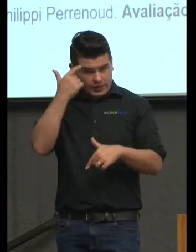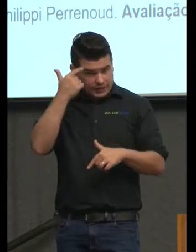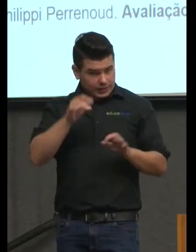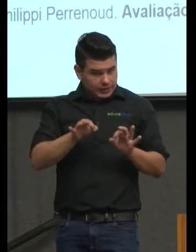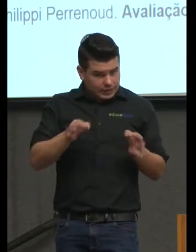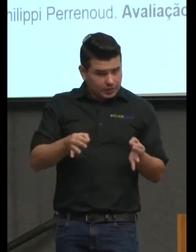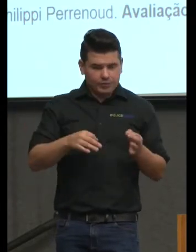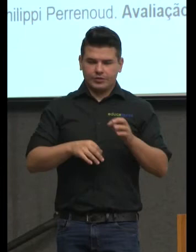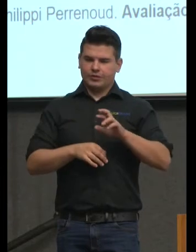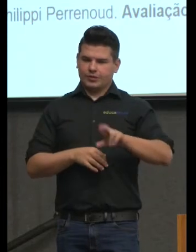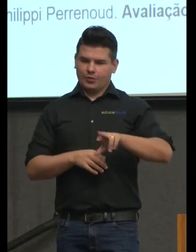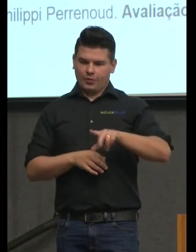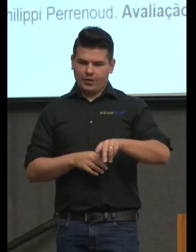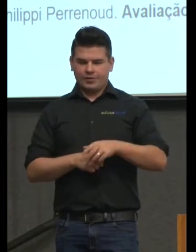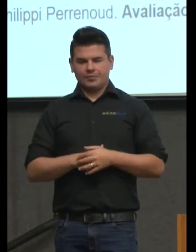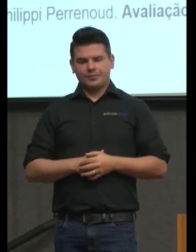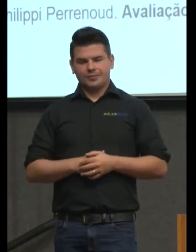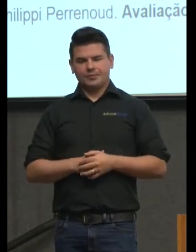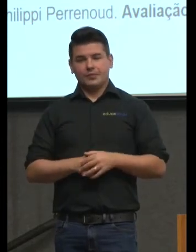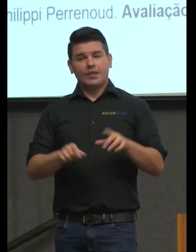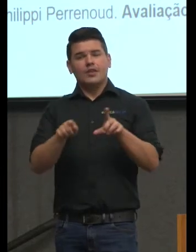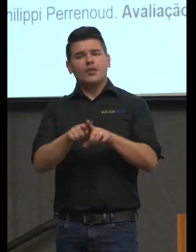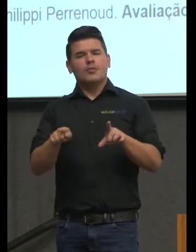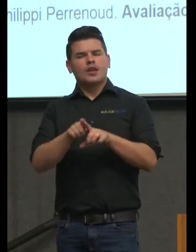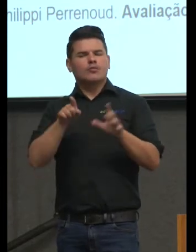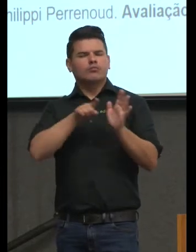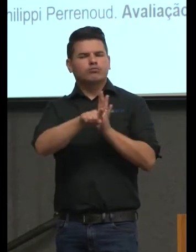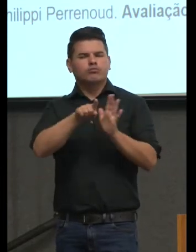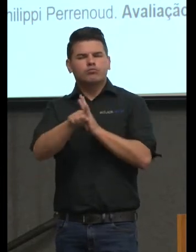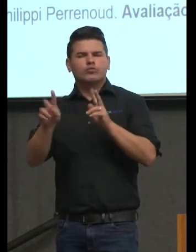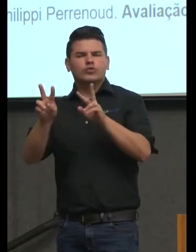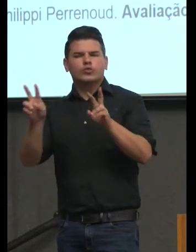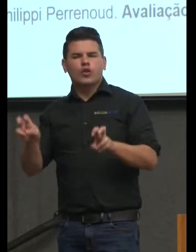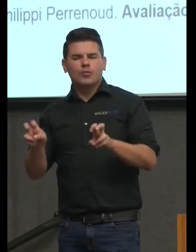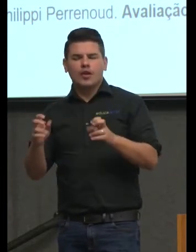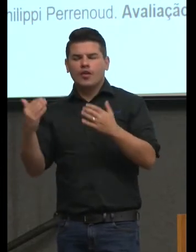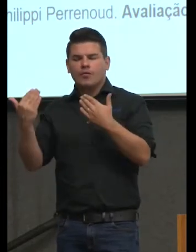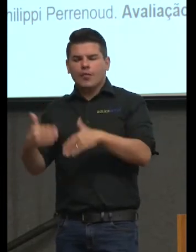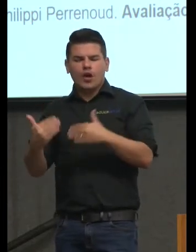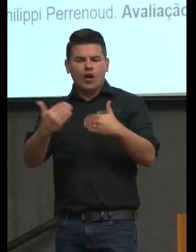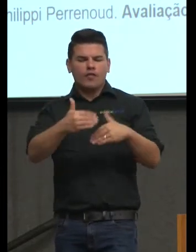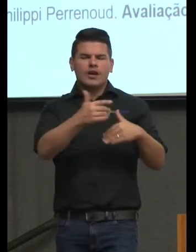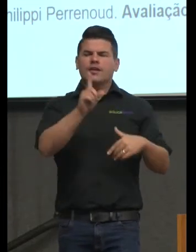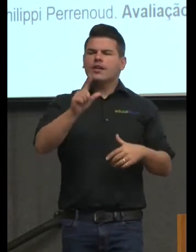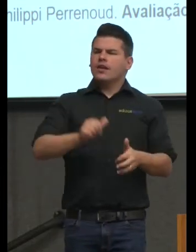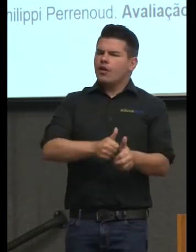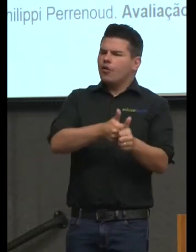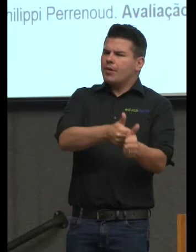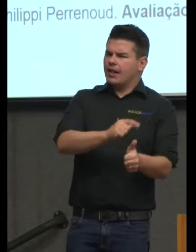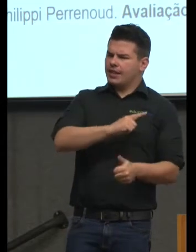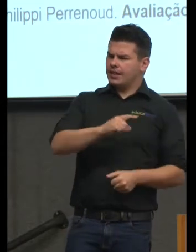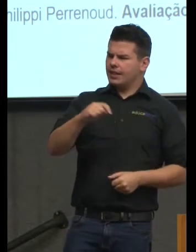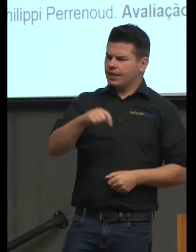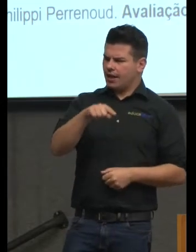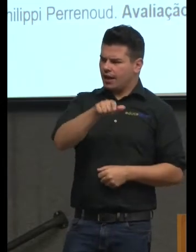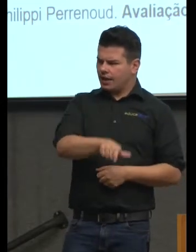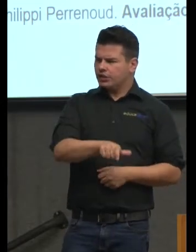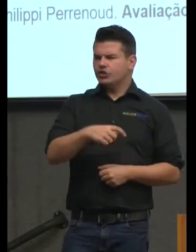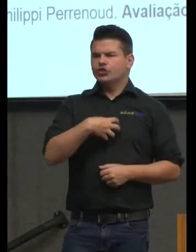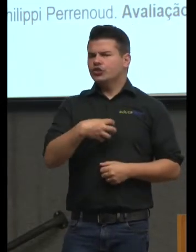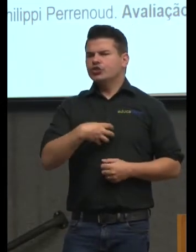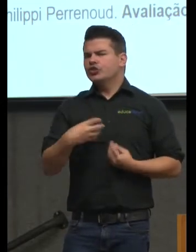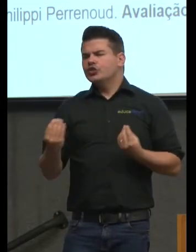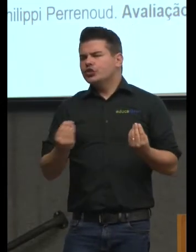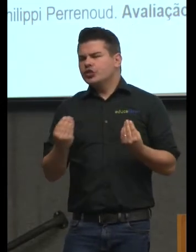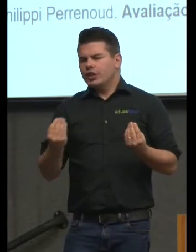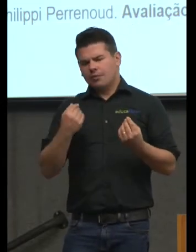e as questões da avaliação a ele associada que acompanhamento nós podemos ter de modo a